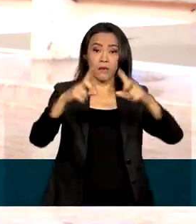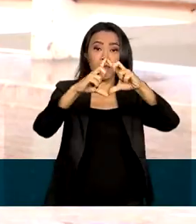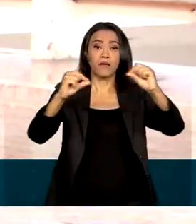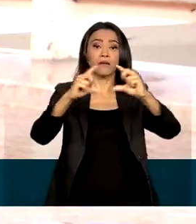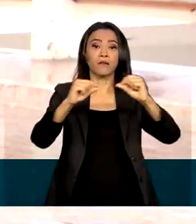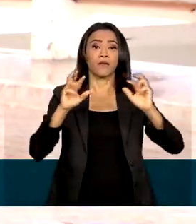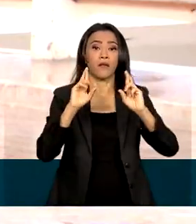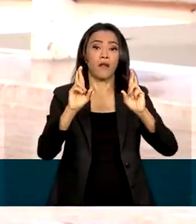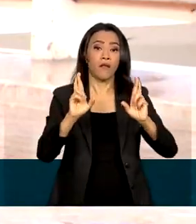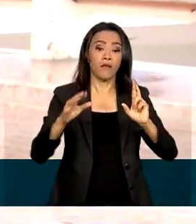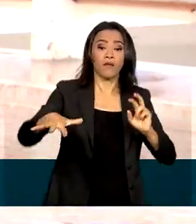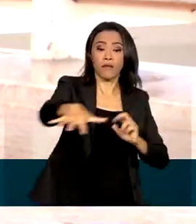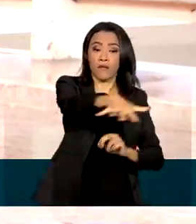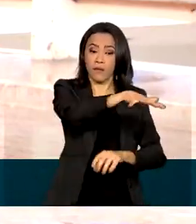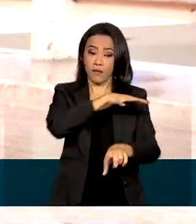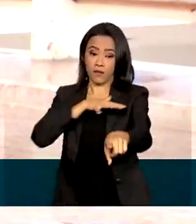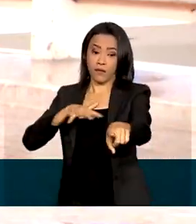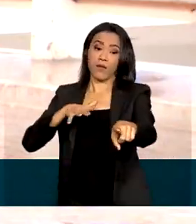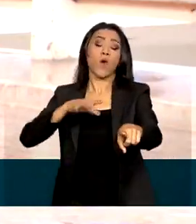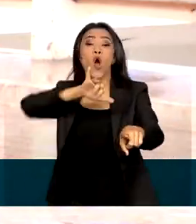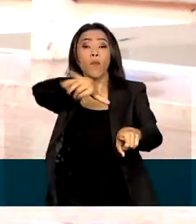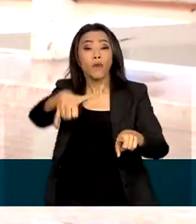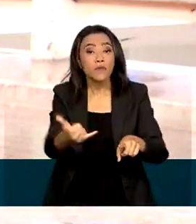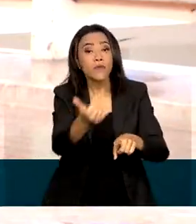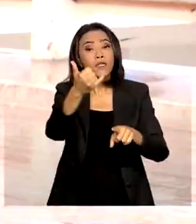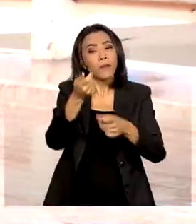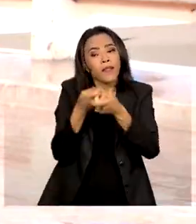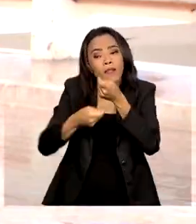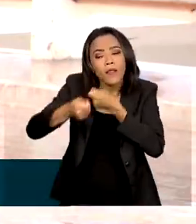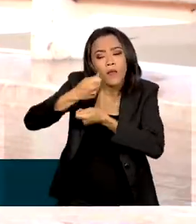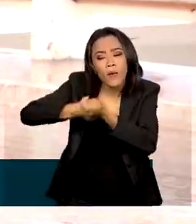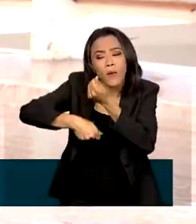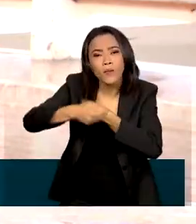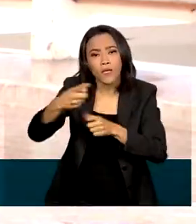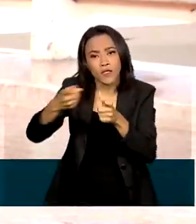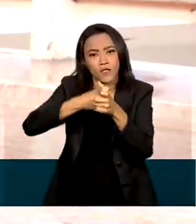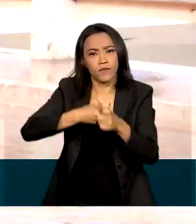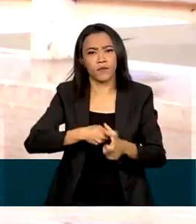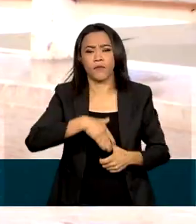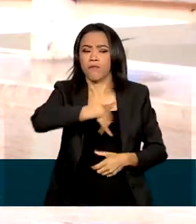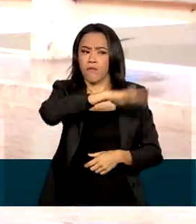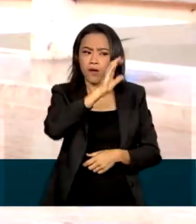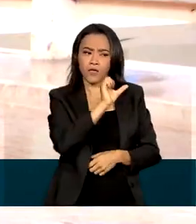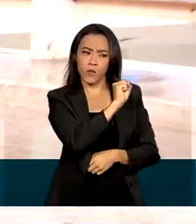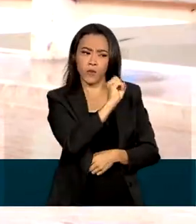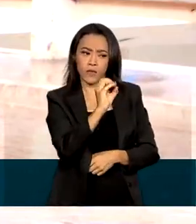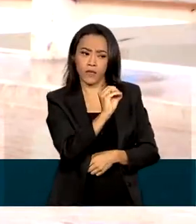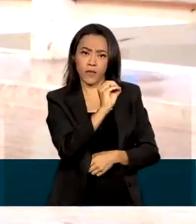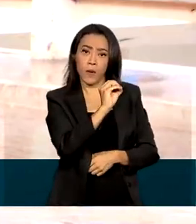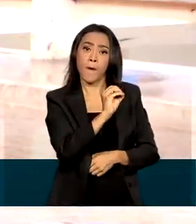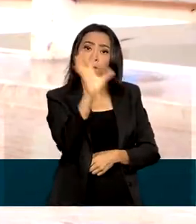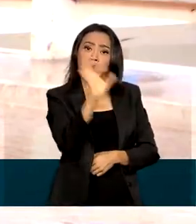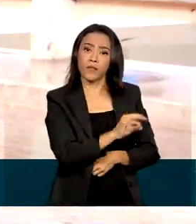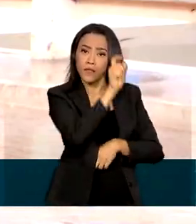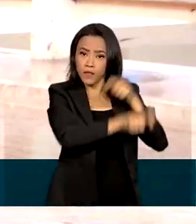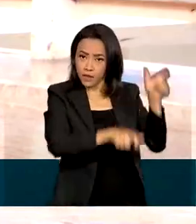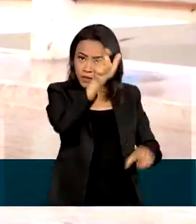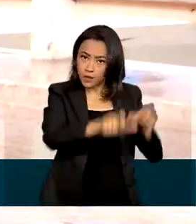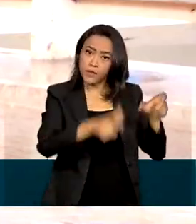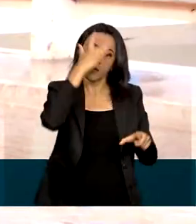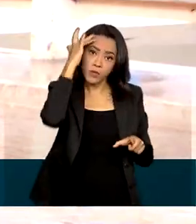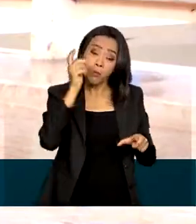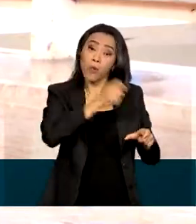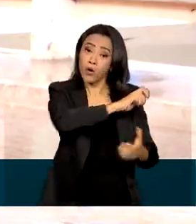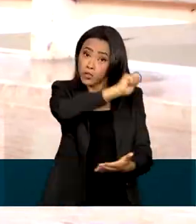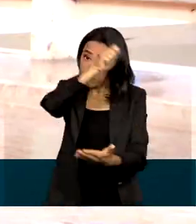oportunidade para os clientes renegociarem suas dívidas. Mais de 80% das pessoas podem quitar seus débitos